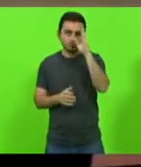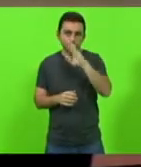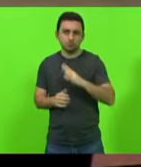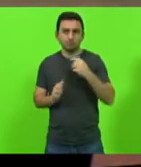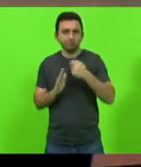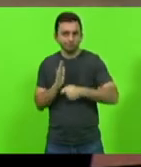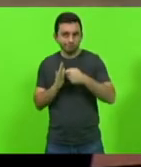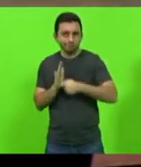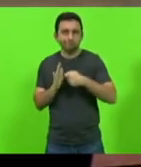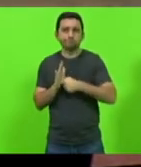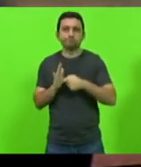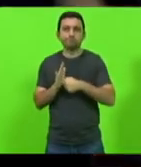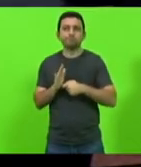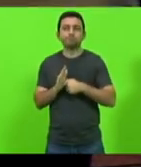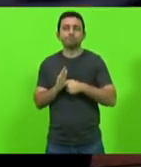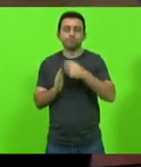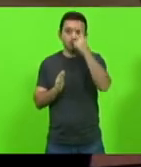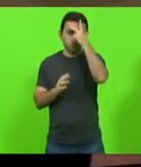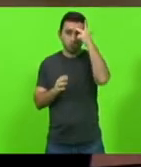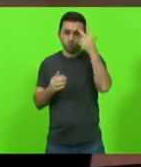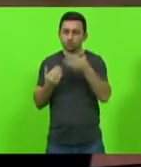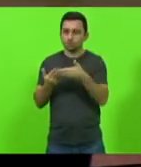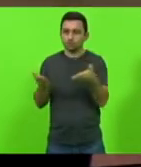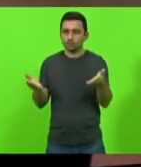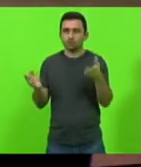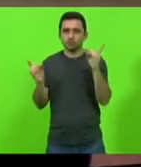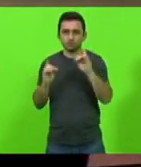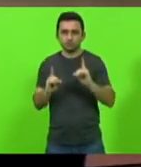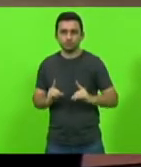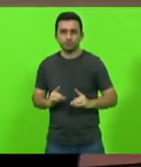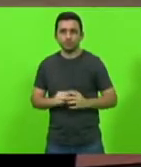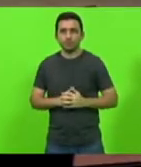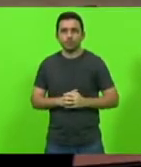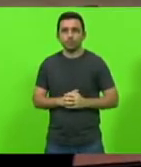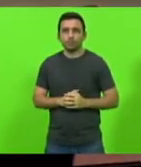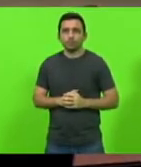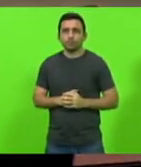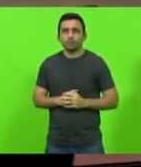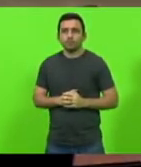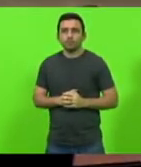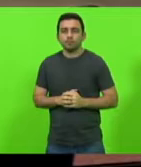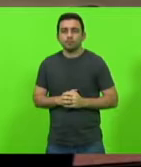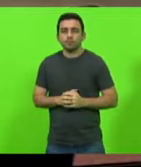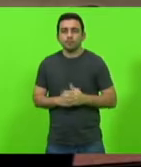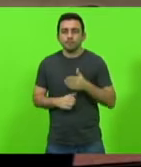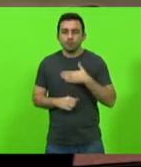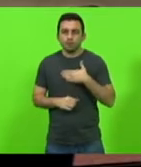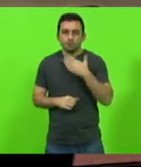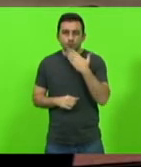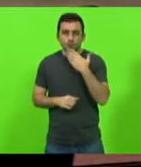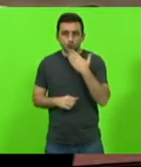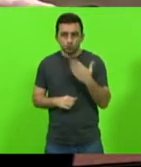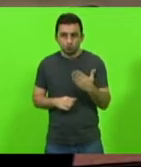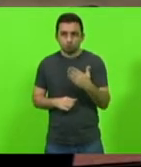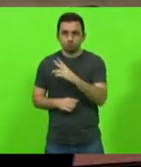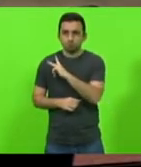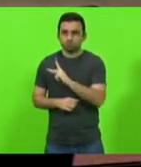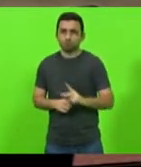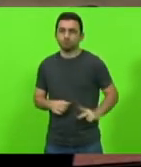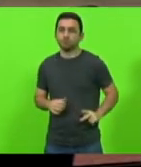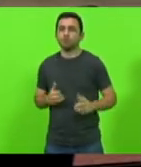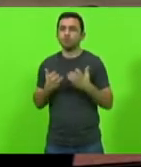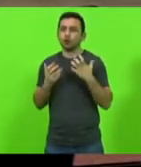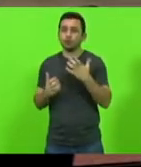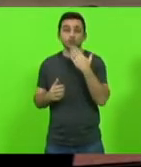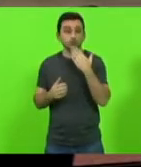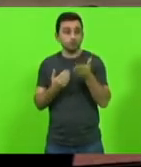pelas pessoas com portador de deficiência e o meu pedido senhor presidente e quero aqui pedir o